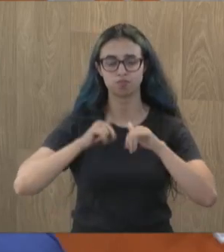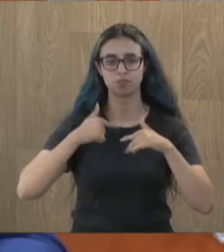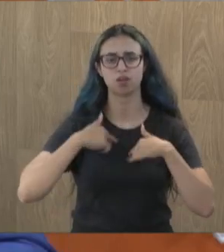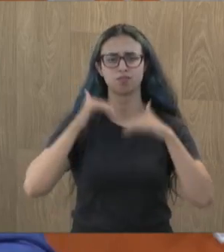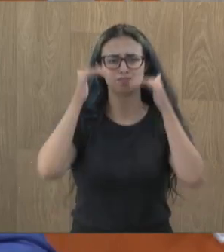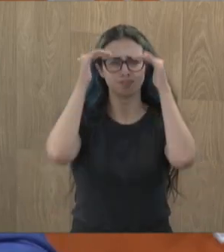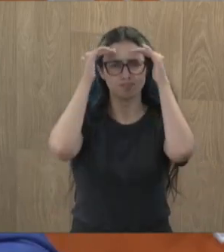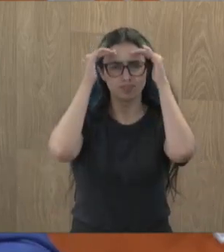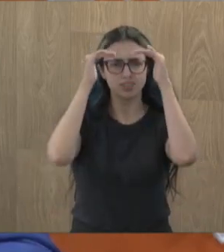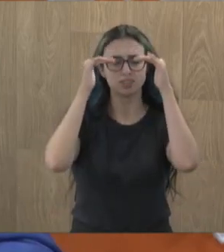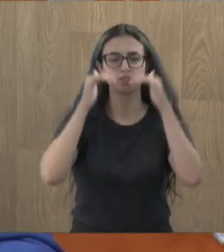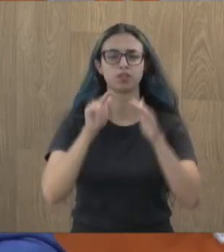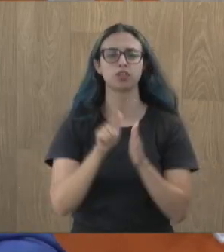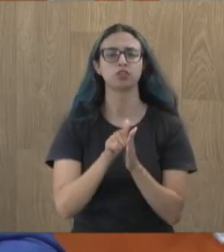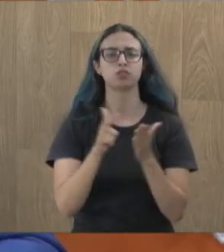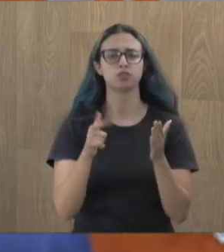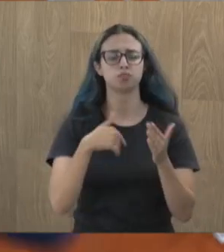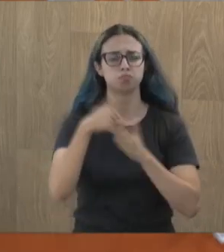os jornalistas.